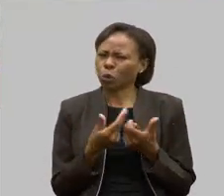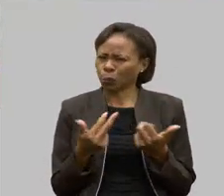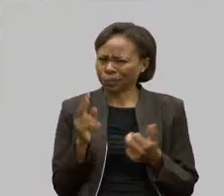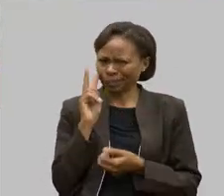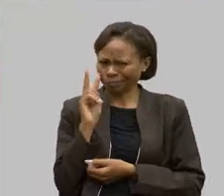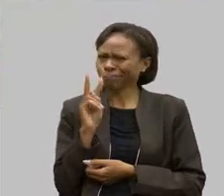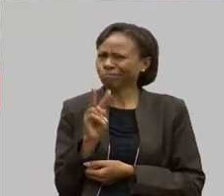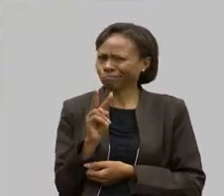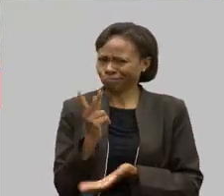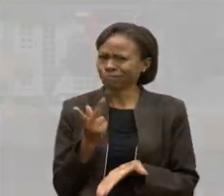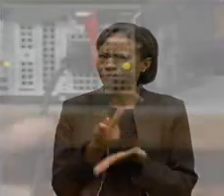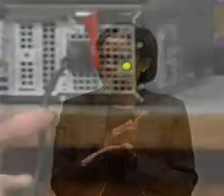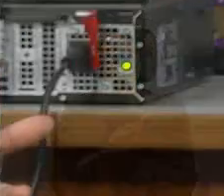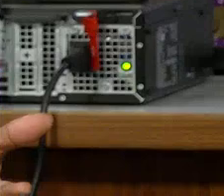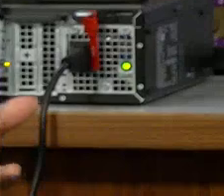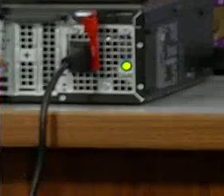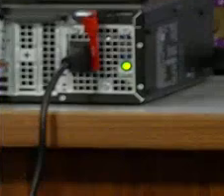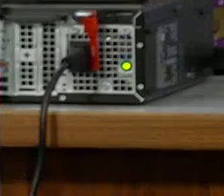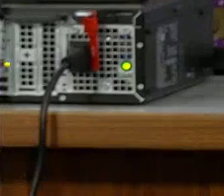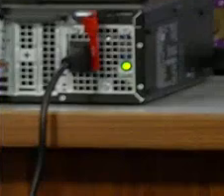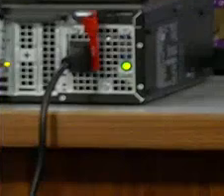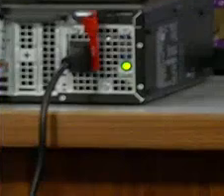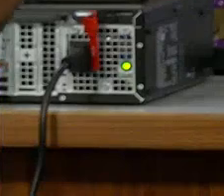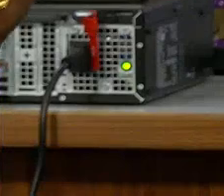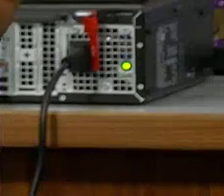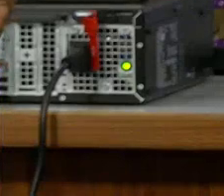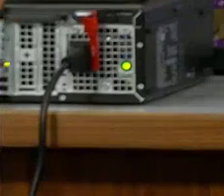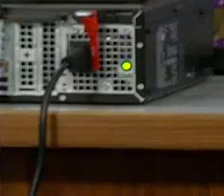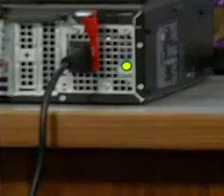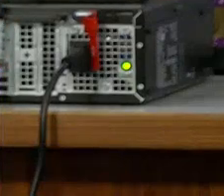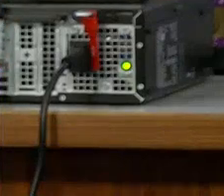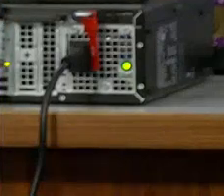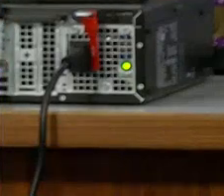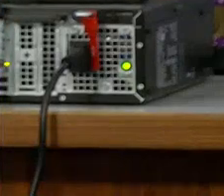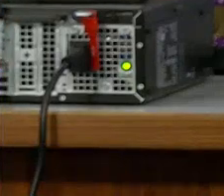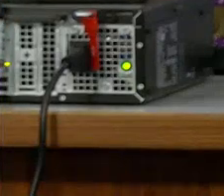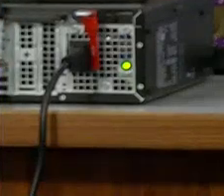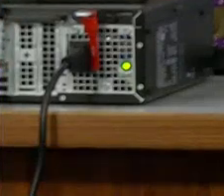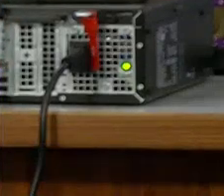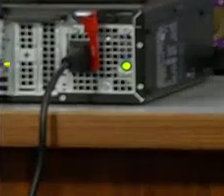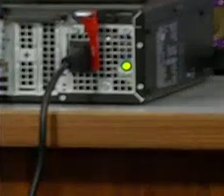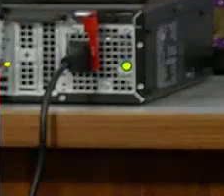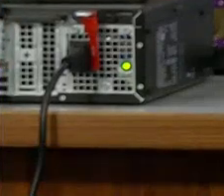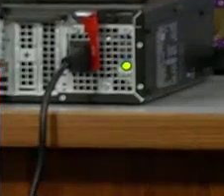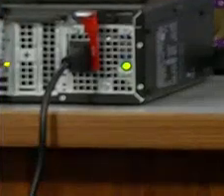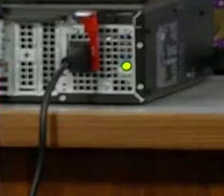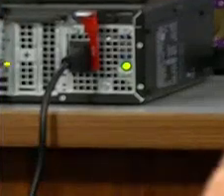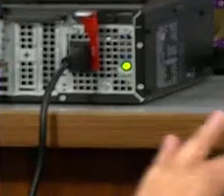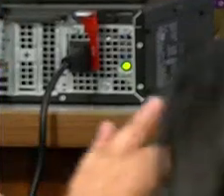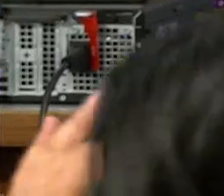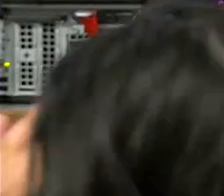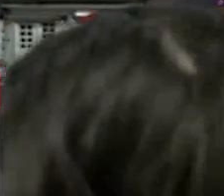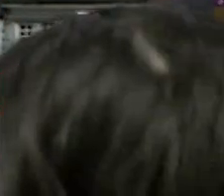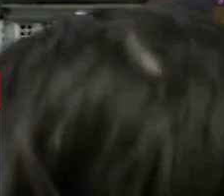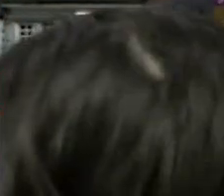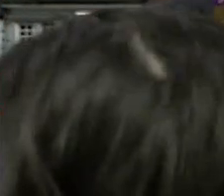acontecendo dentro do mercado de trabalho, até para quem é ditamente normal. Então, para ele, em